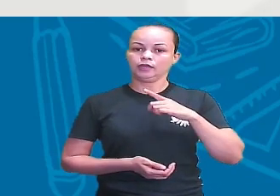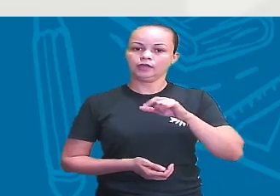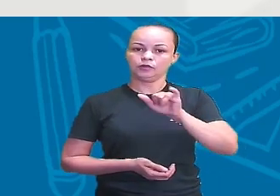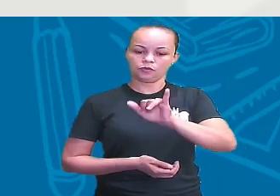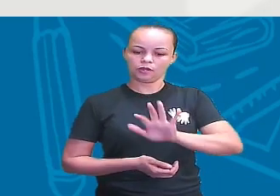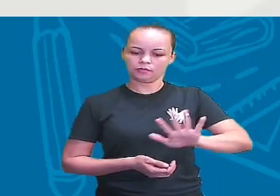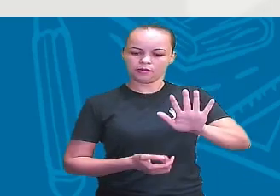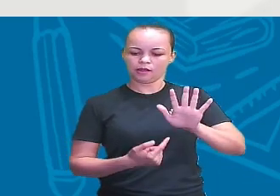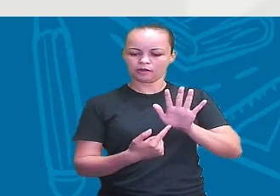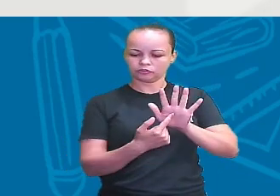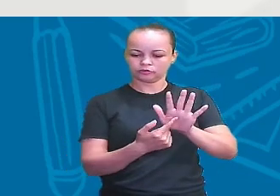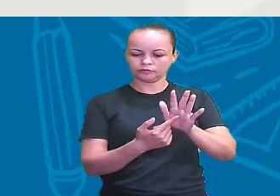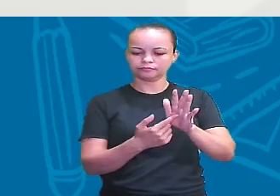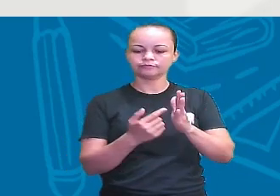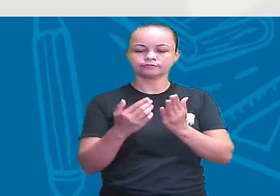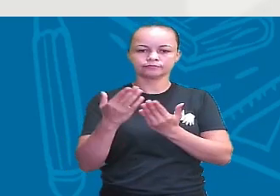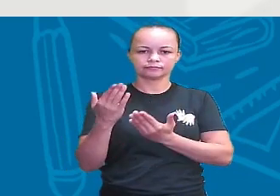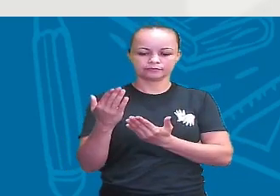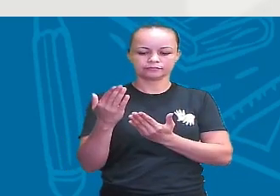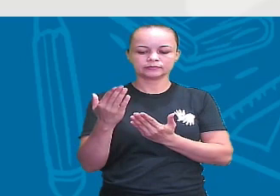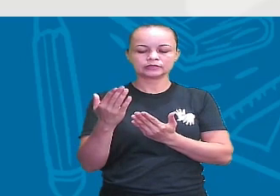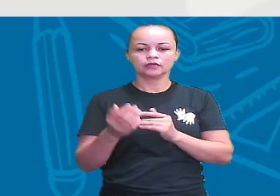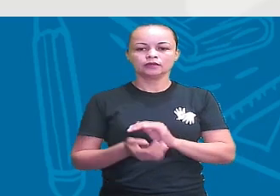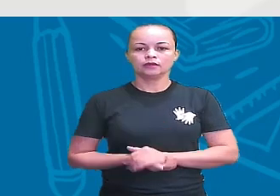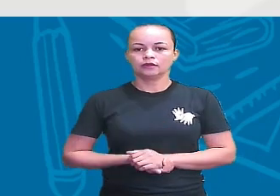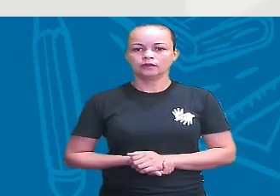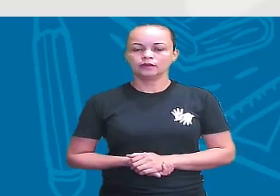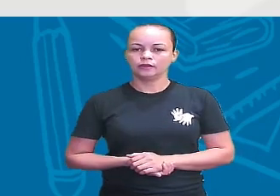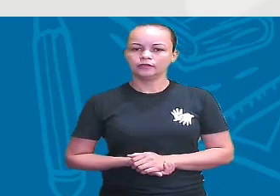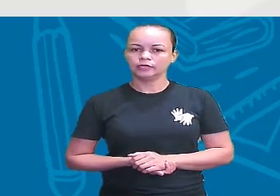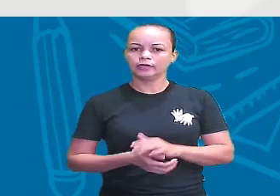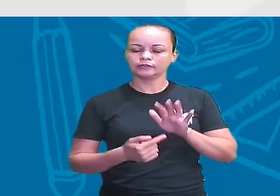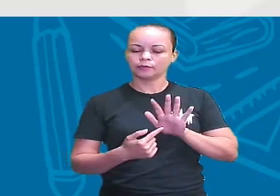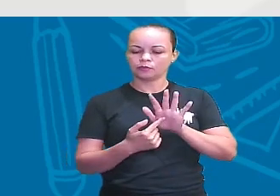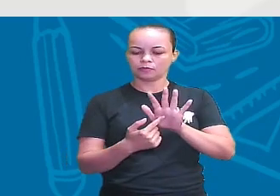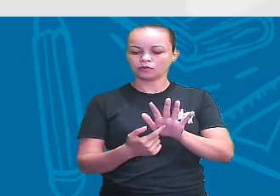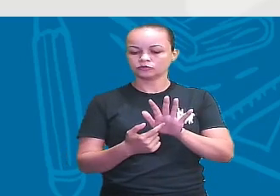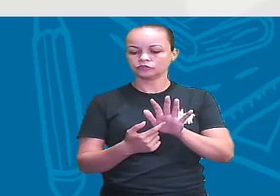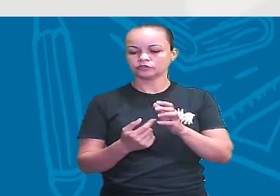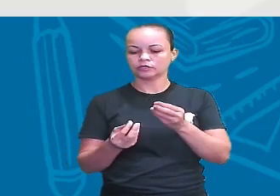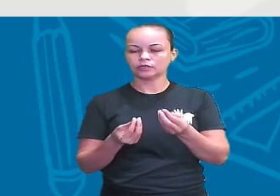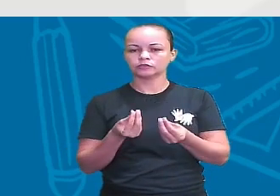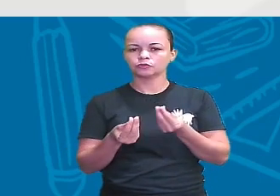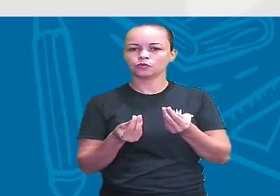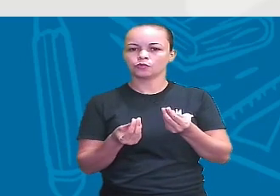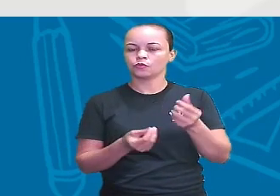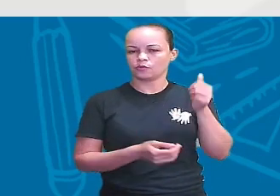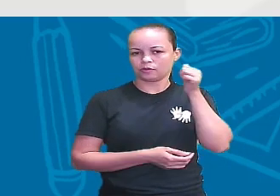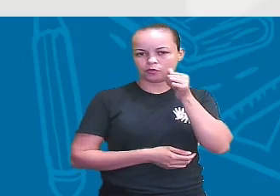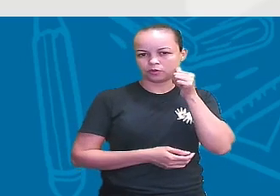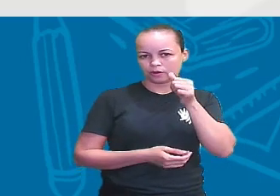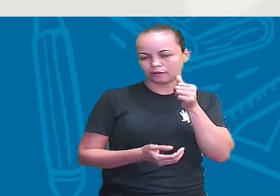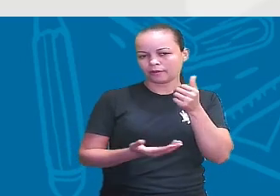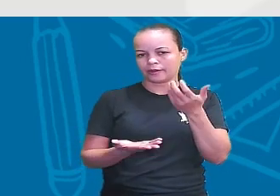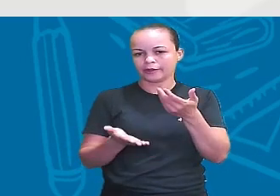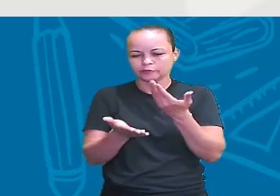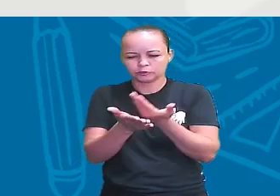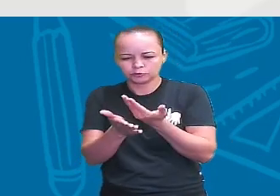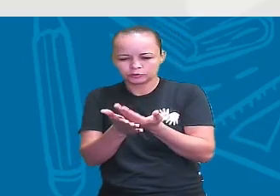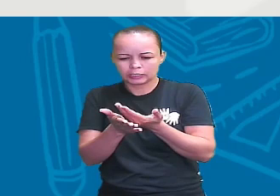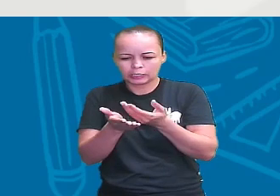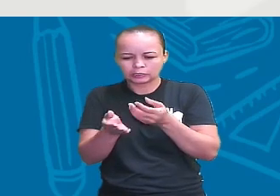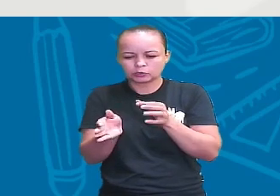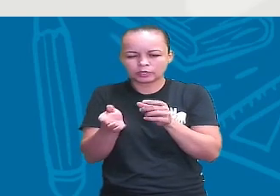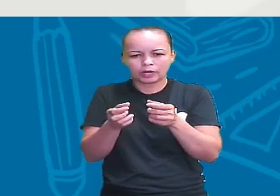Essa imagem tá retratando uma arqueóloga, né? Anete, tá?